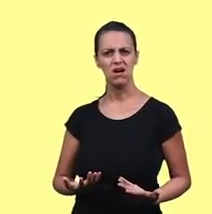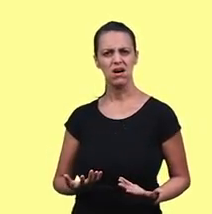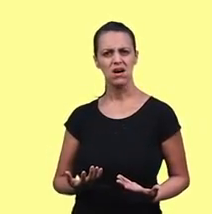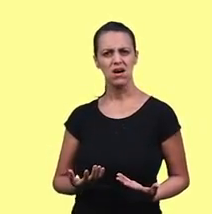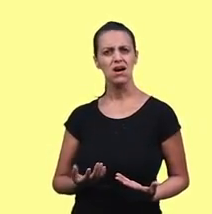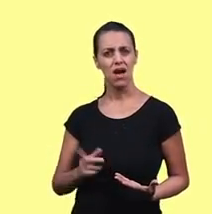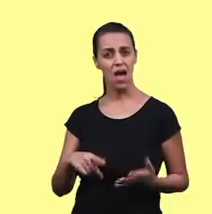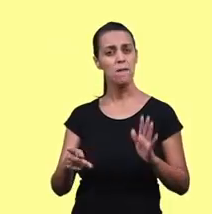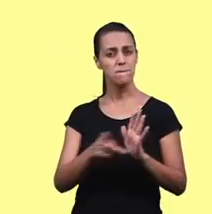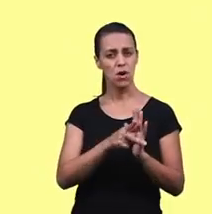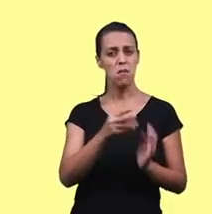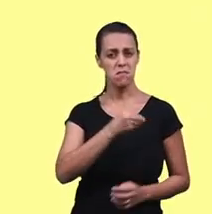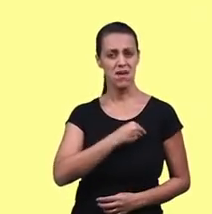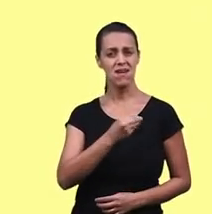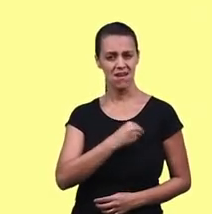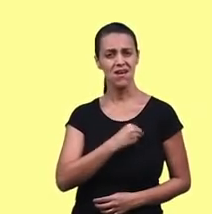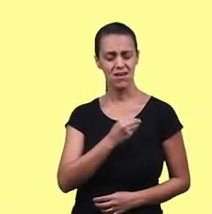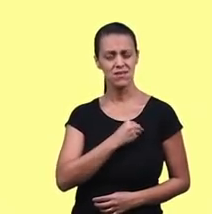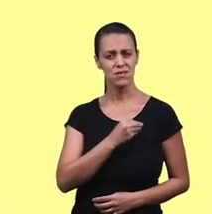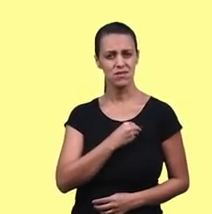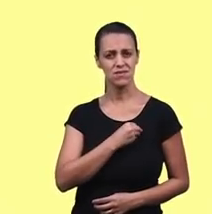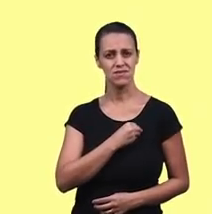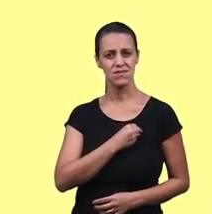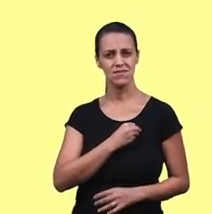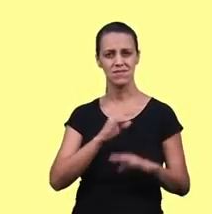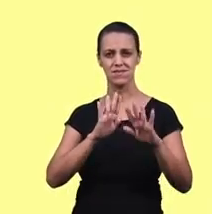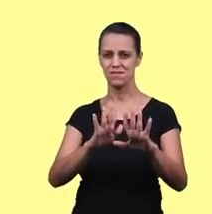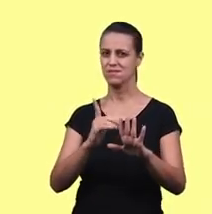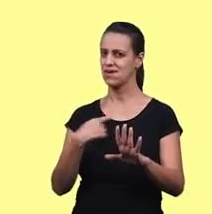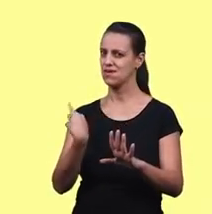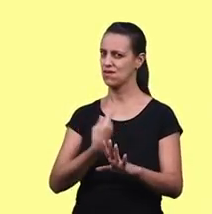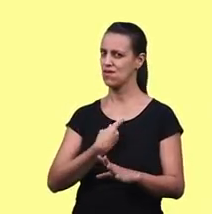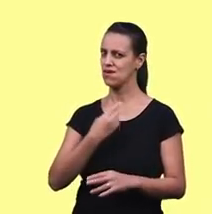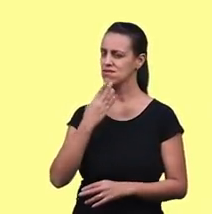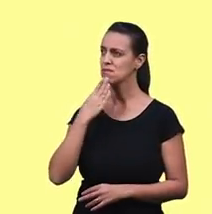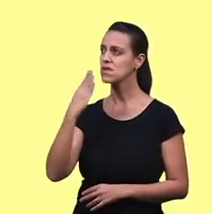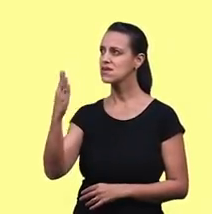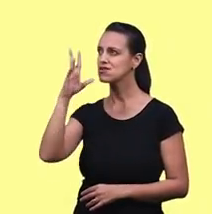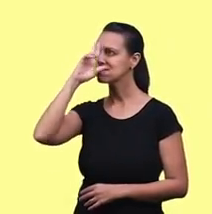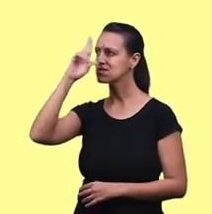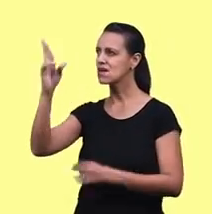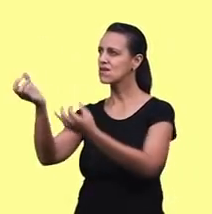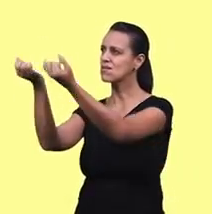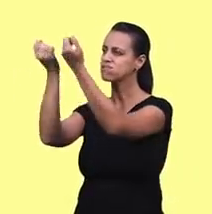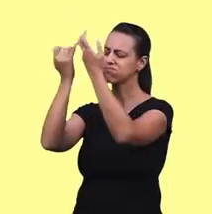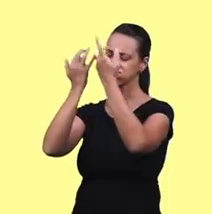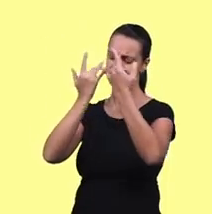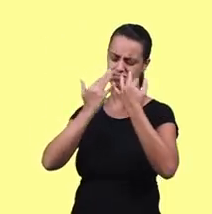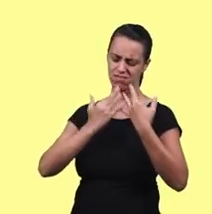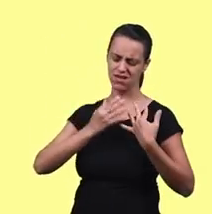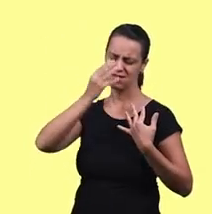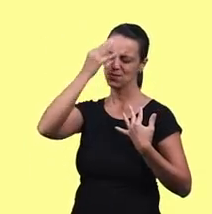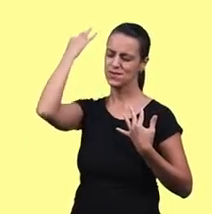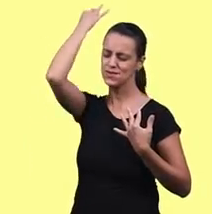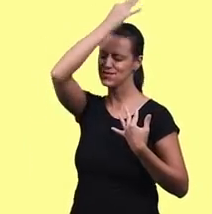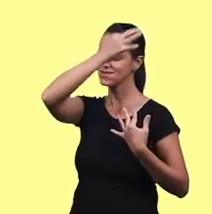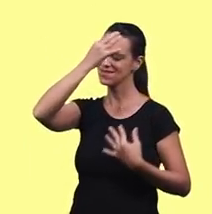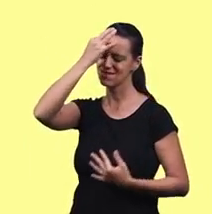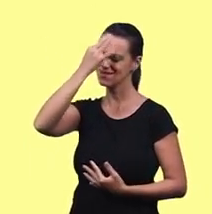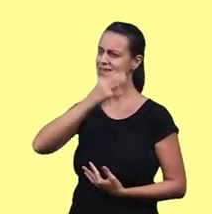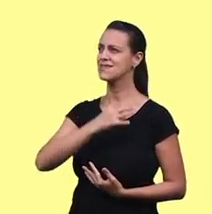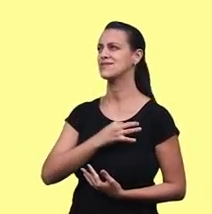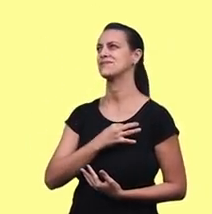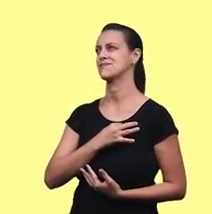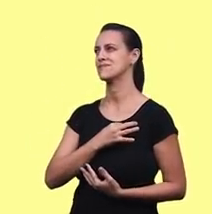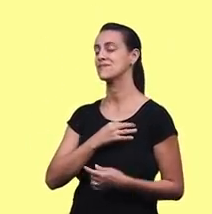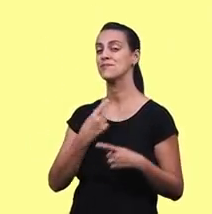da carne Do pecado Mas nós vamos pedir Que o Senhor Nos encha com o Seu Espírito Santo E cheios